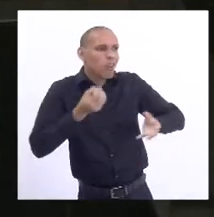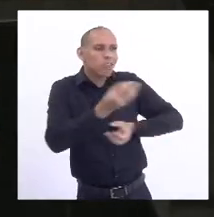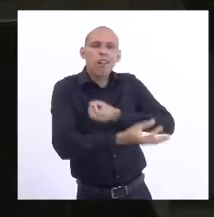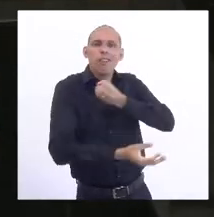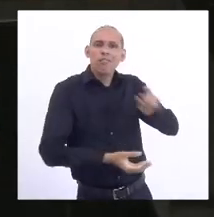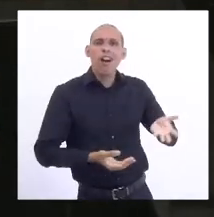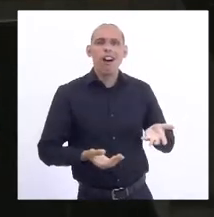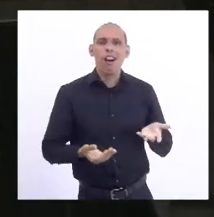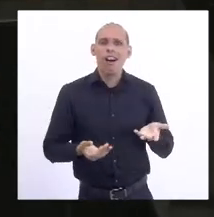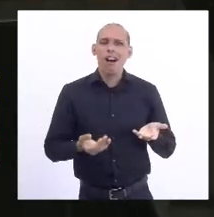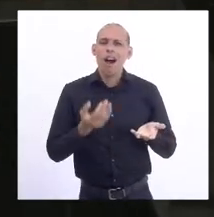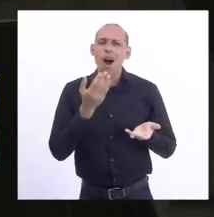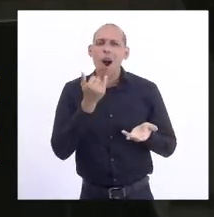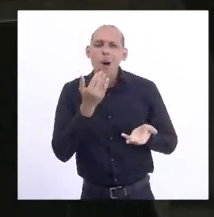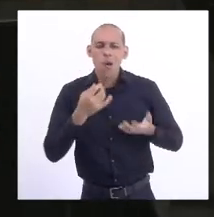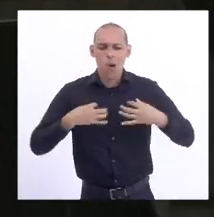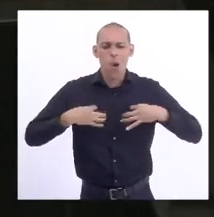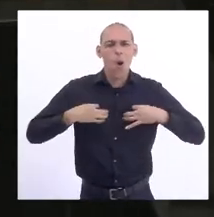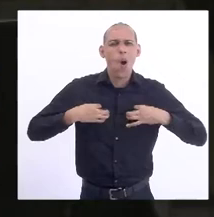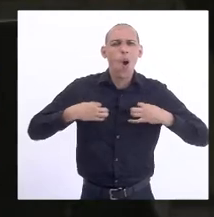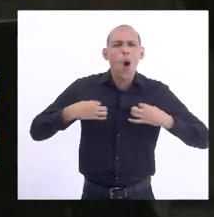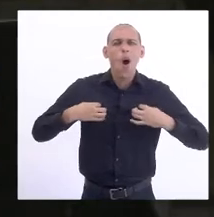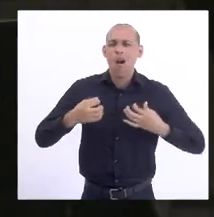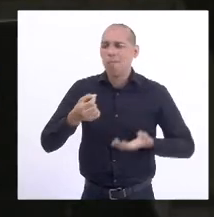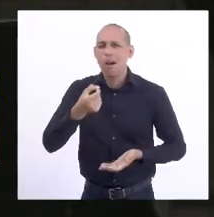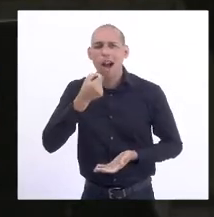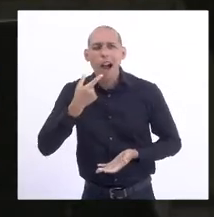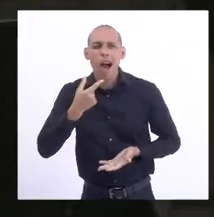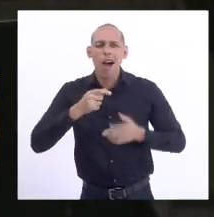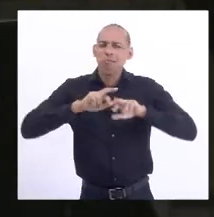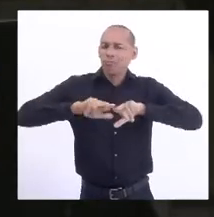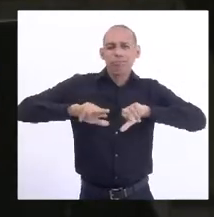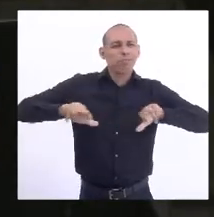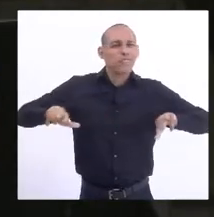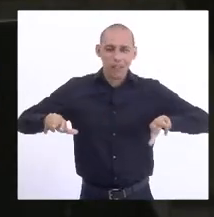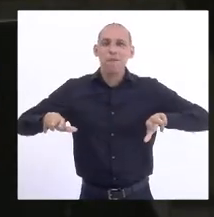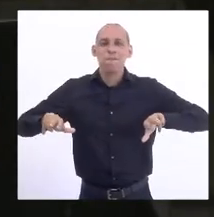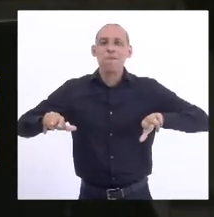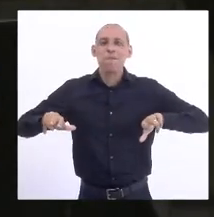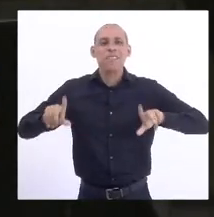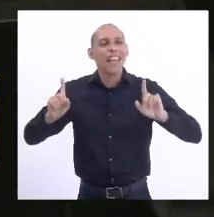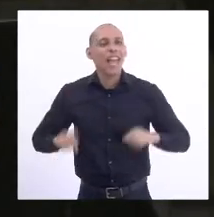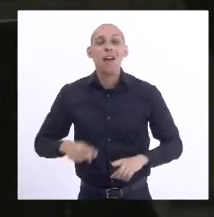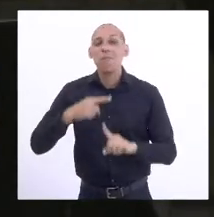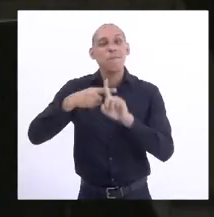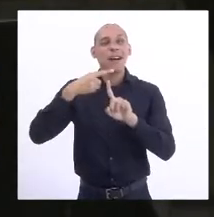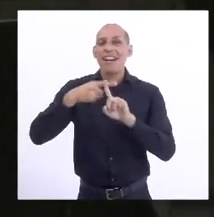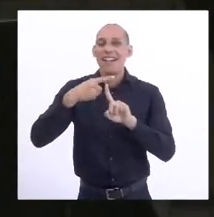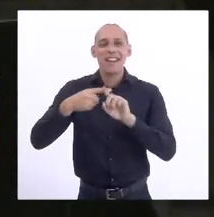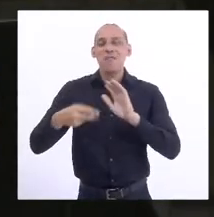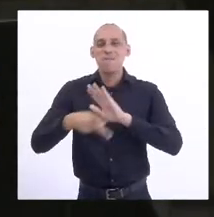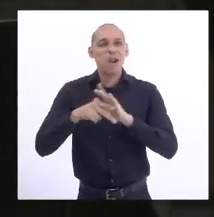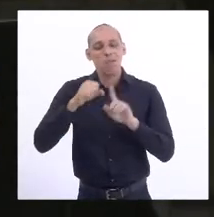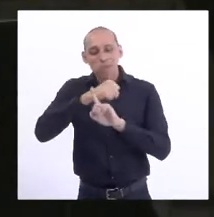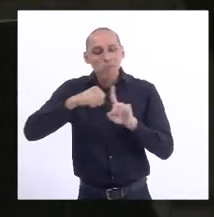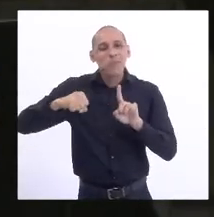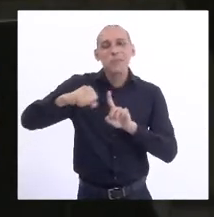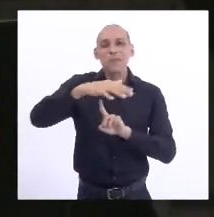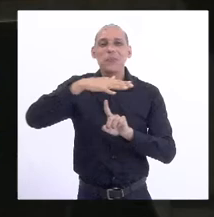roupas, remédios, enfim, essa parte positiva da nossa sociedade